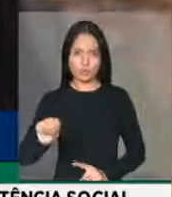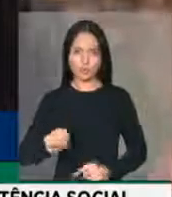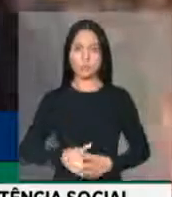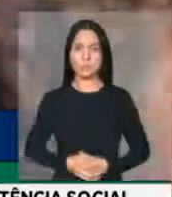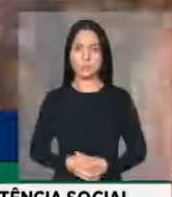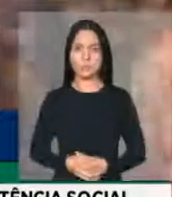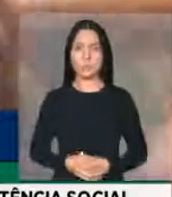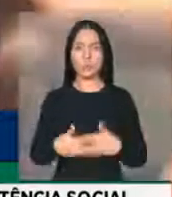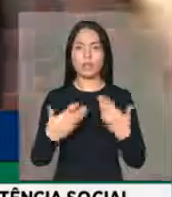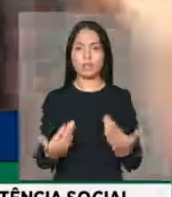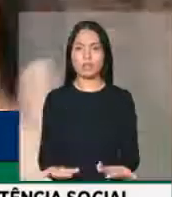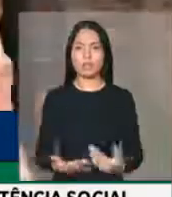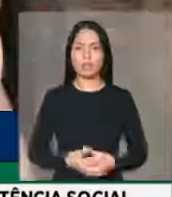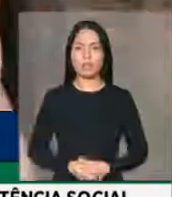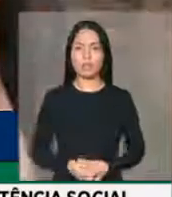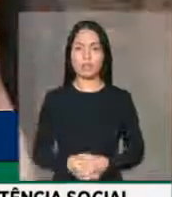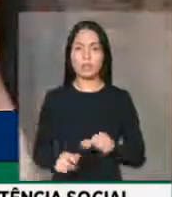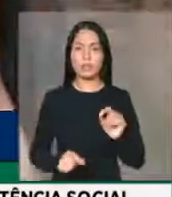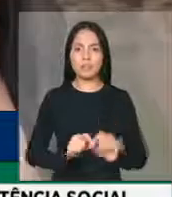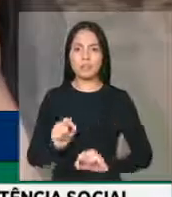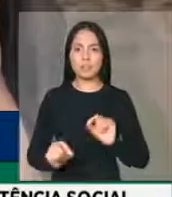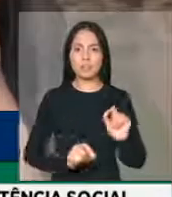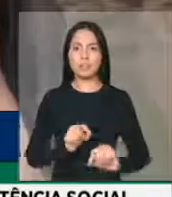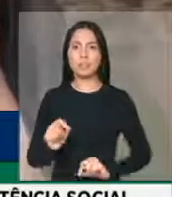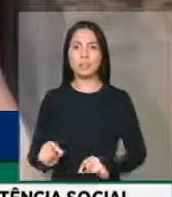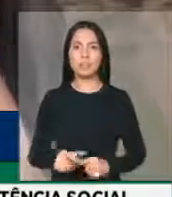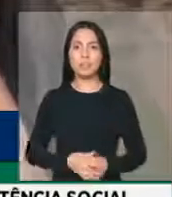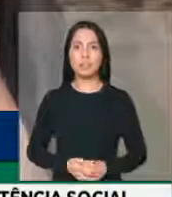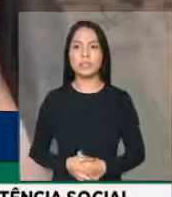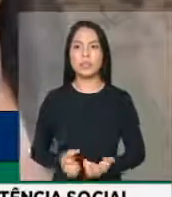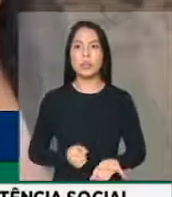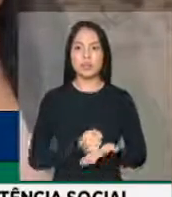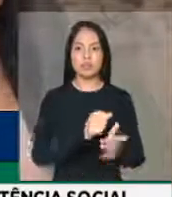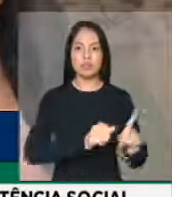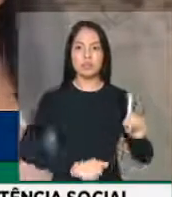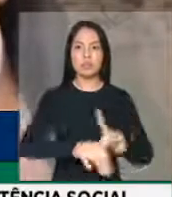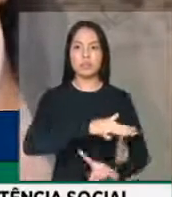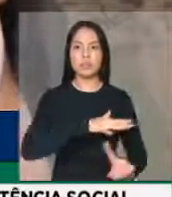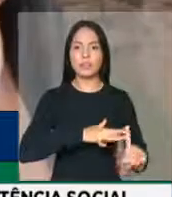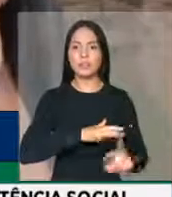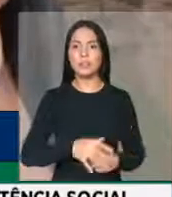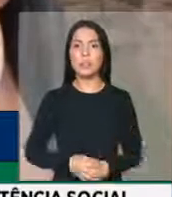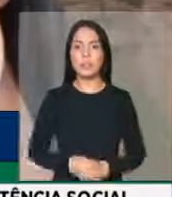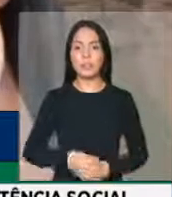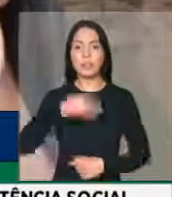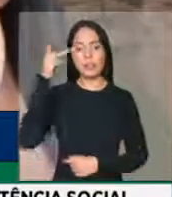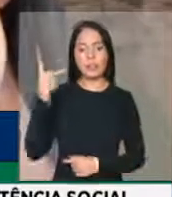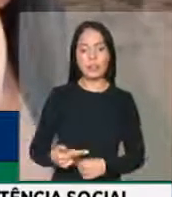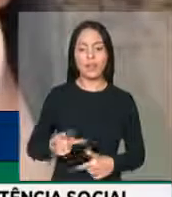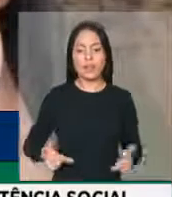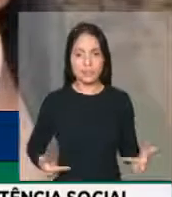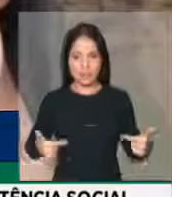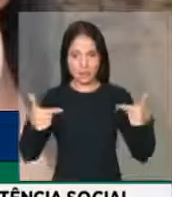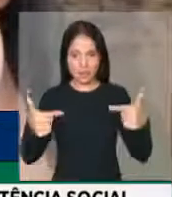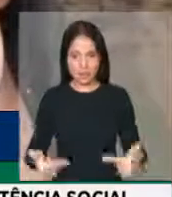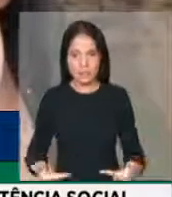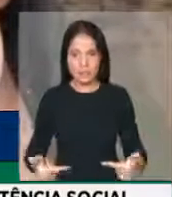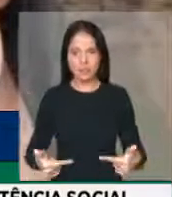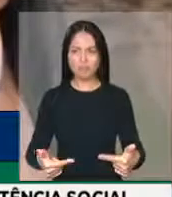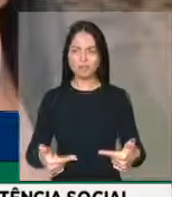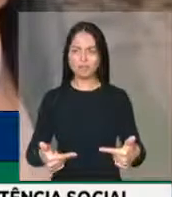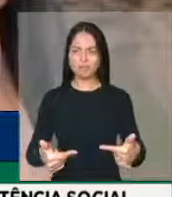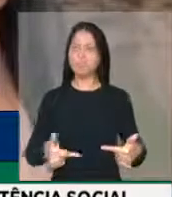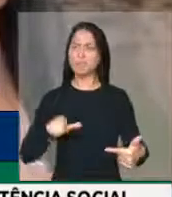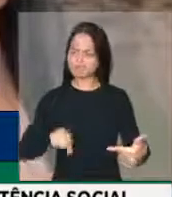E a ciência dos atos praticados aos respectivos conselhos de assistência social. Essa medida é fundamental para que os entes subnacionais possam fazer